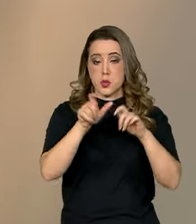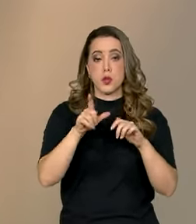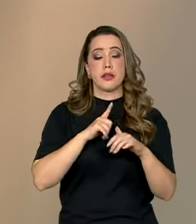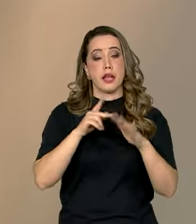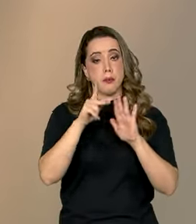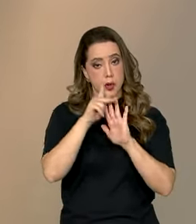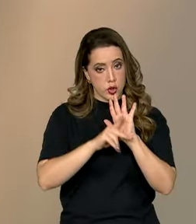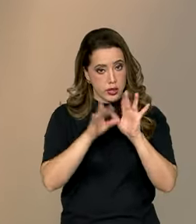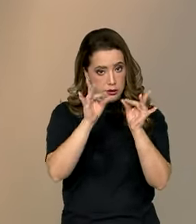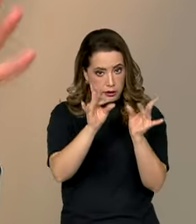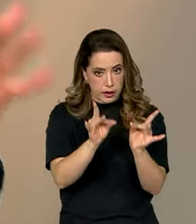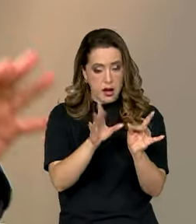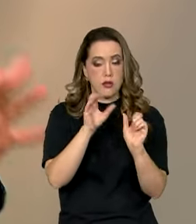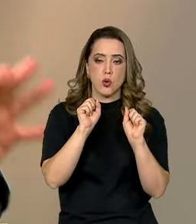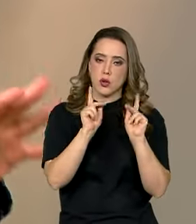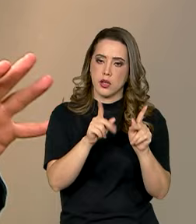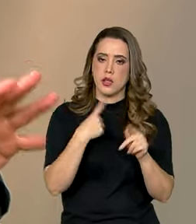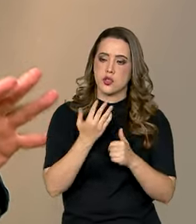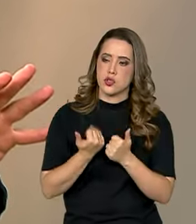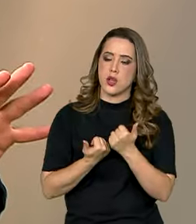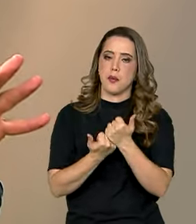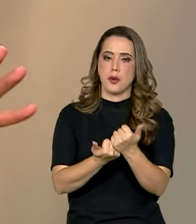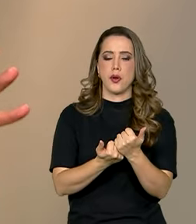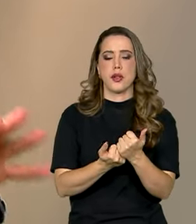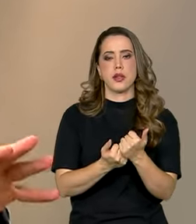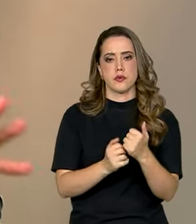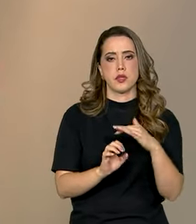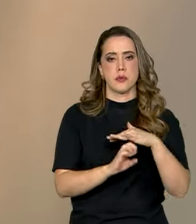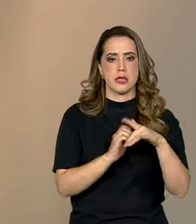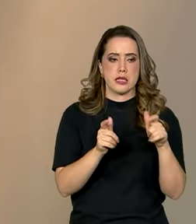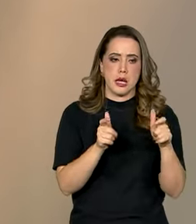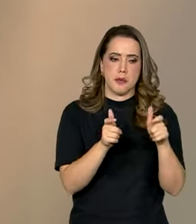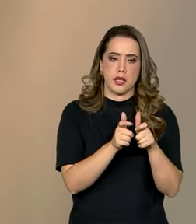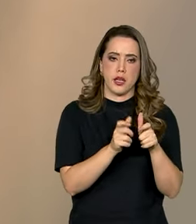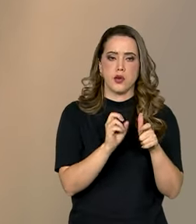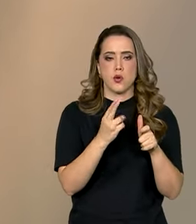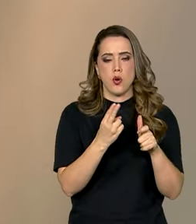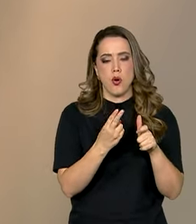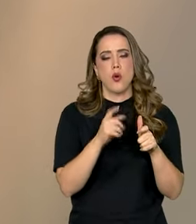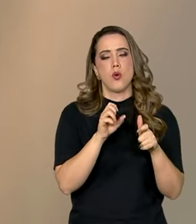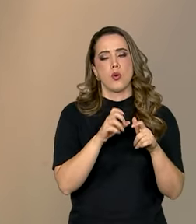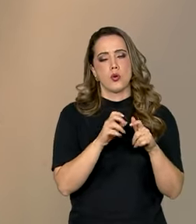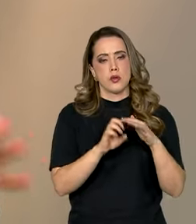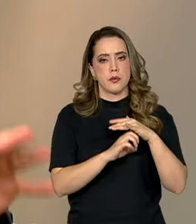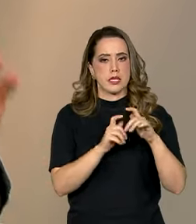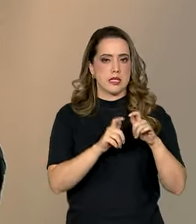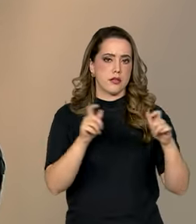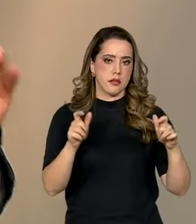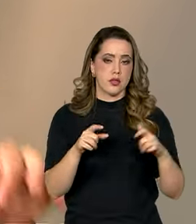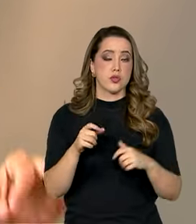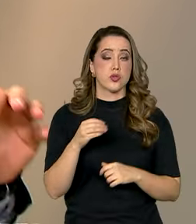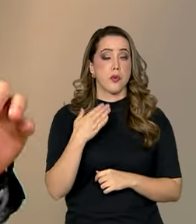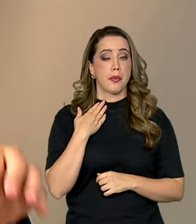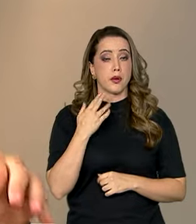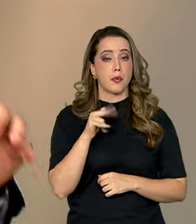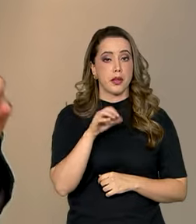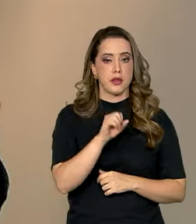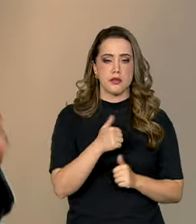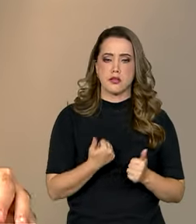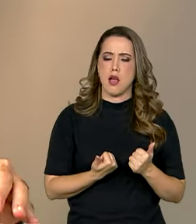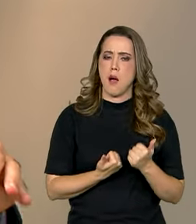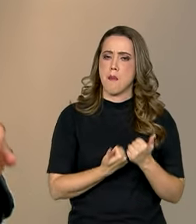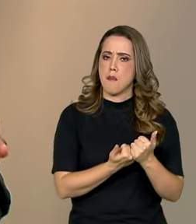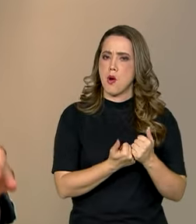grande empresário até o pequeno empresário. Isso é uma coisa muito importante de registrar. O BNDES apoia muito o pequeno empresário. Só esse ano foram 65